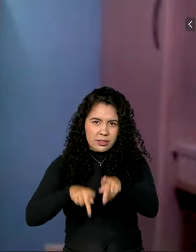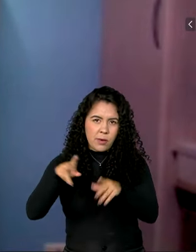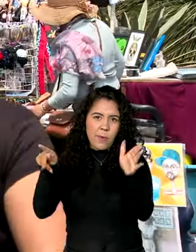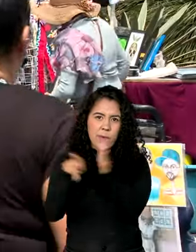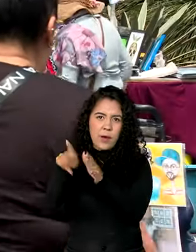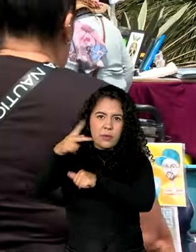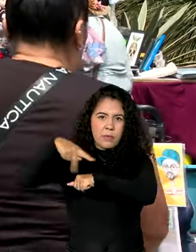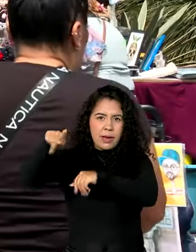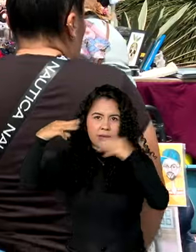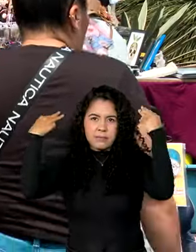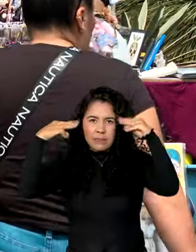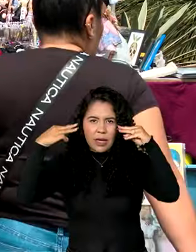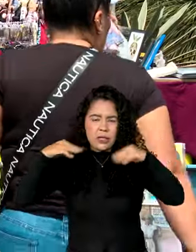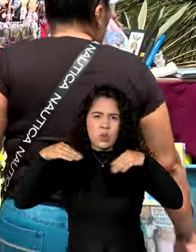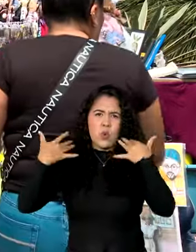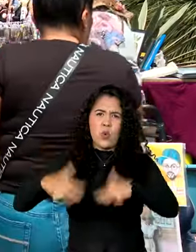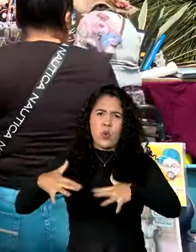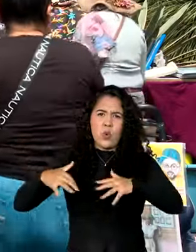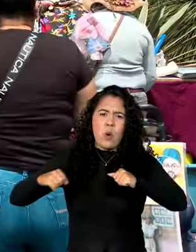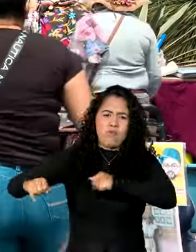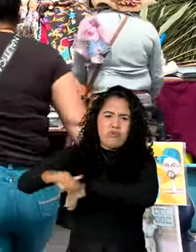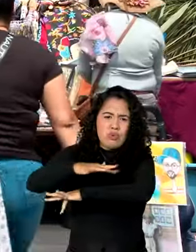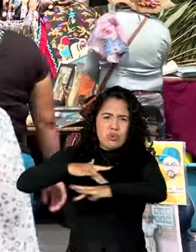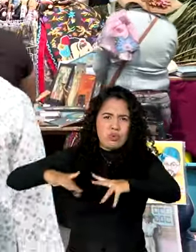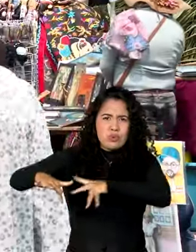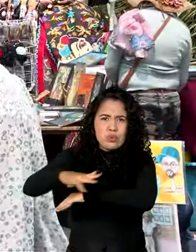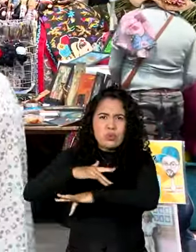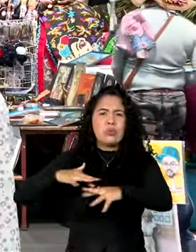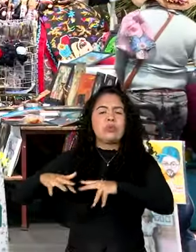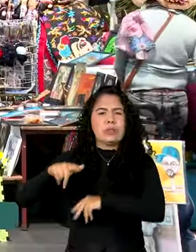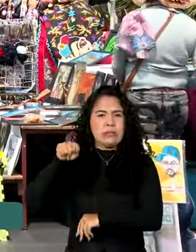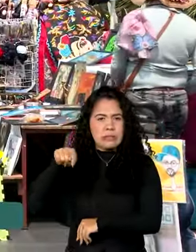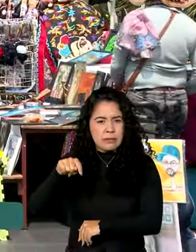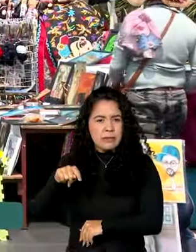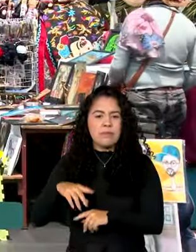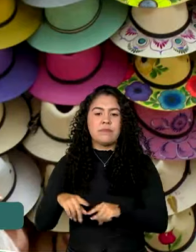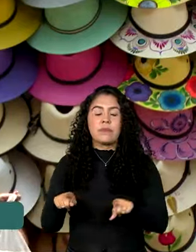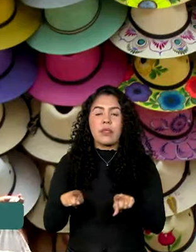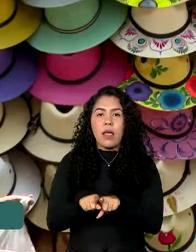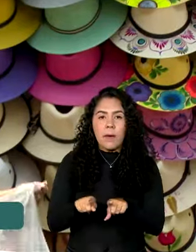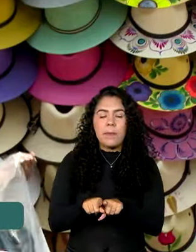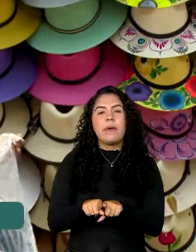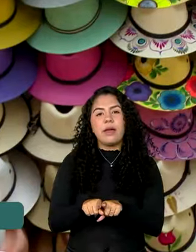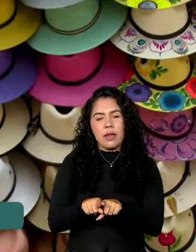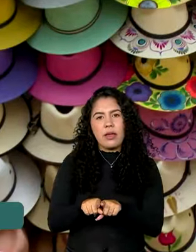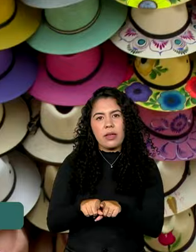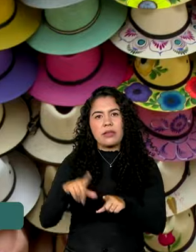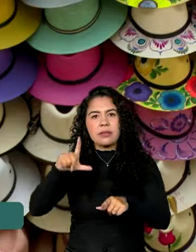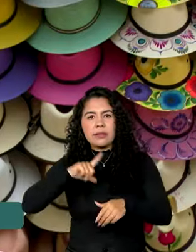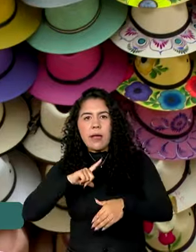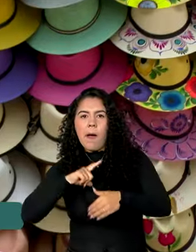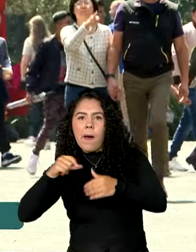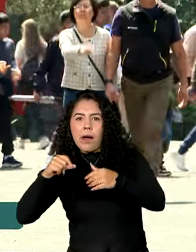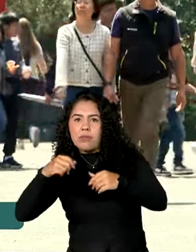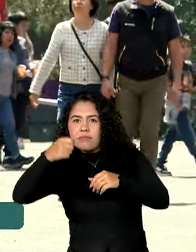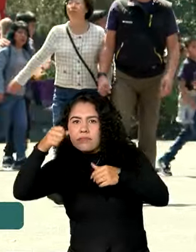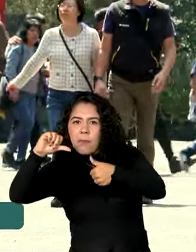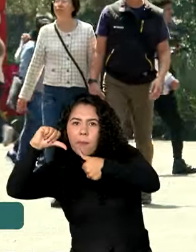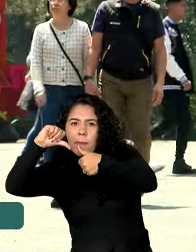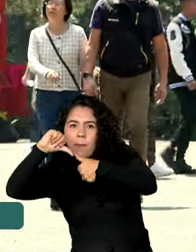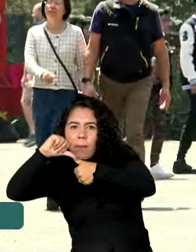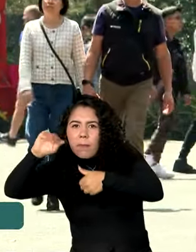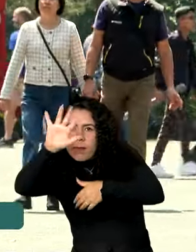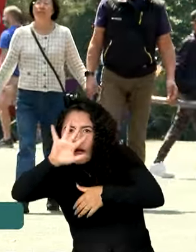muito grande. É um país estrategicamente situado ao lado dos Estados Unidos. Isso tudo